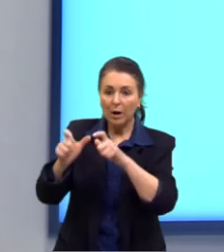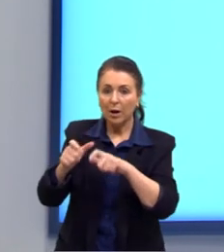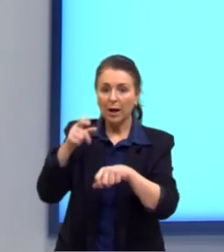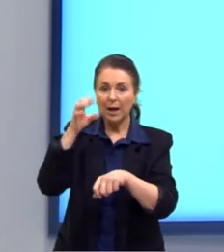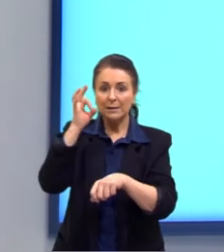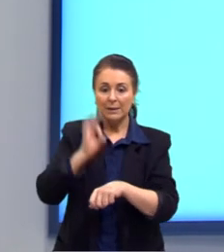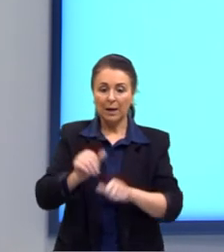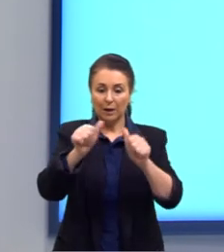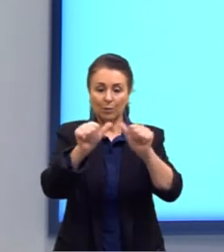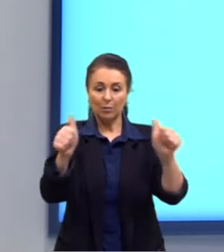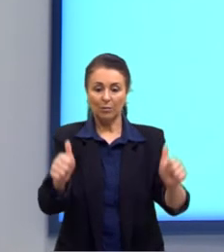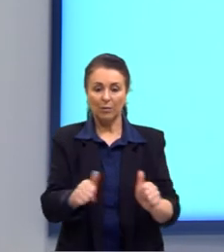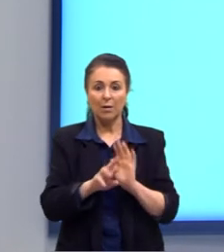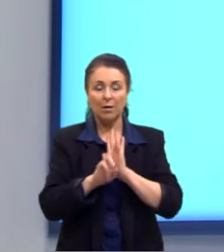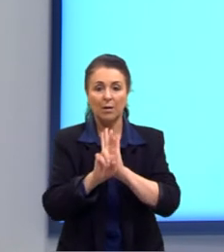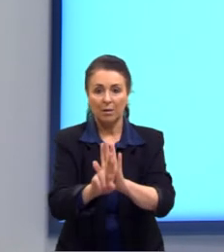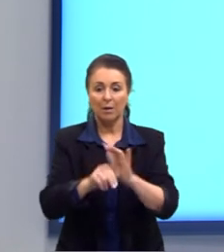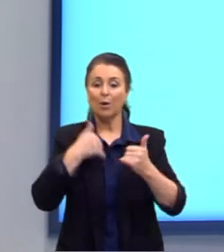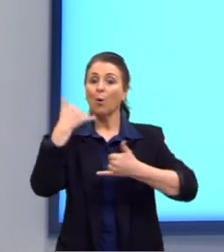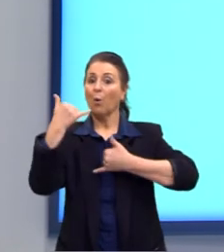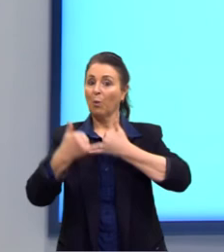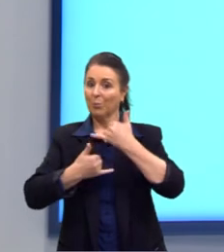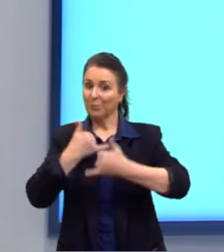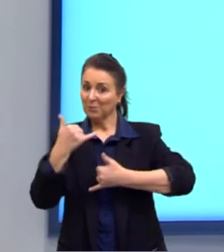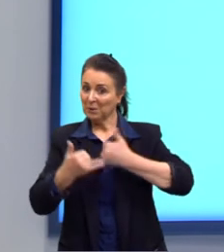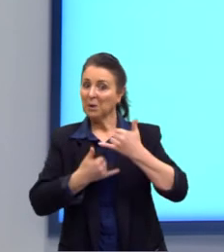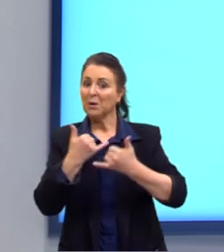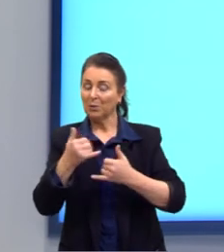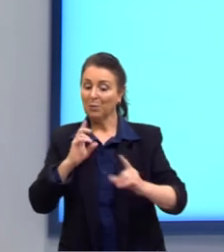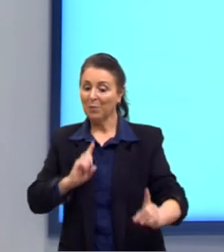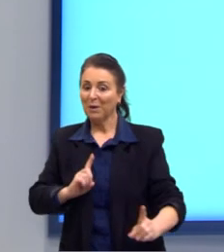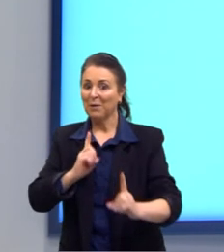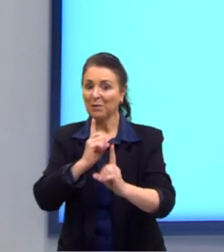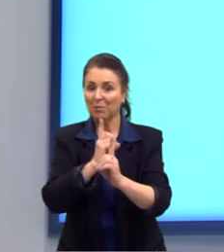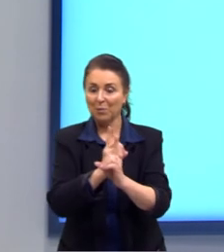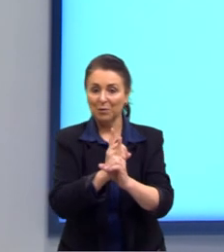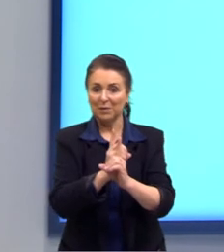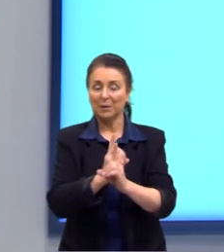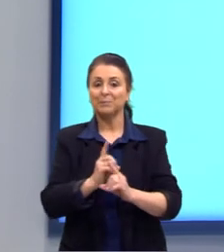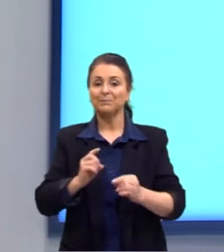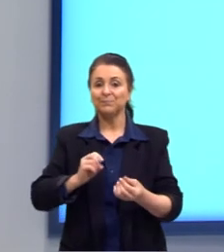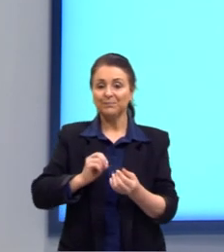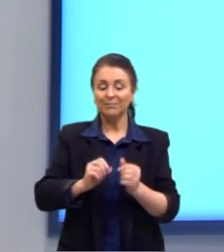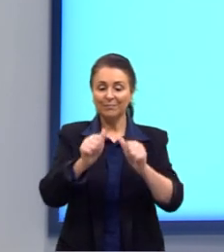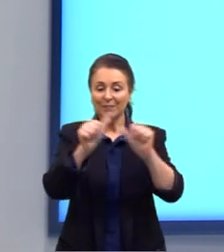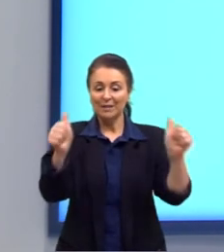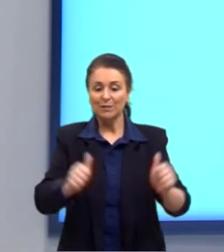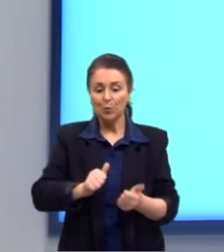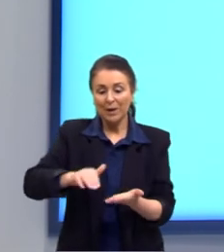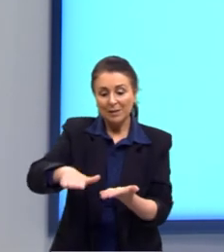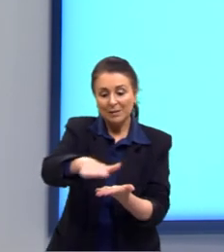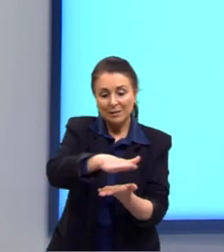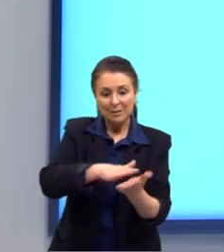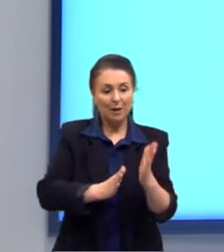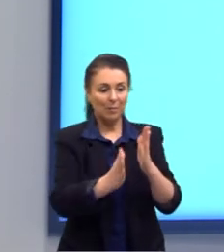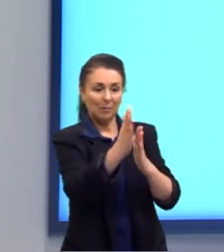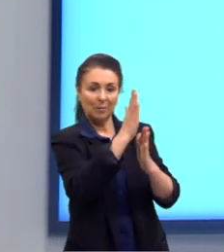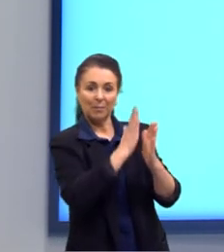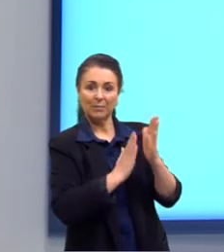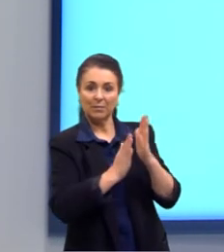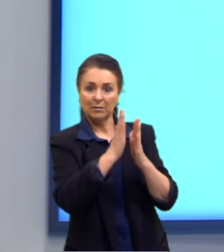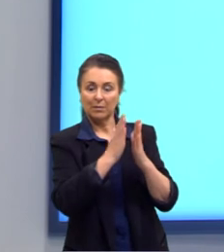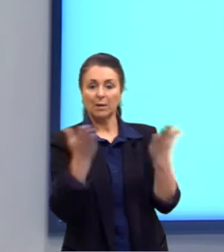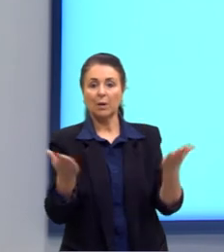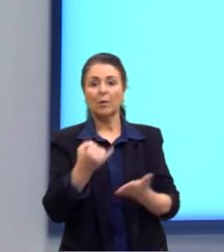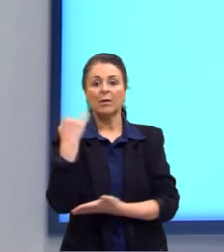figura, né, que representa o brinquedo, da gente encontrar essas figuras planas. E aí entra uma parte muito importante,